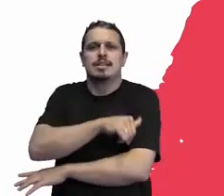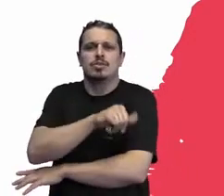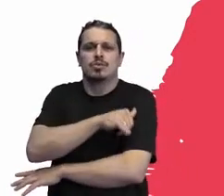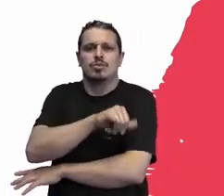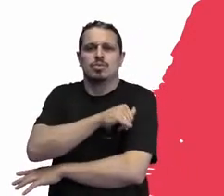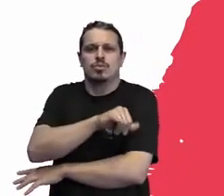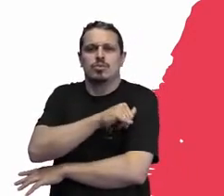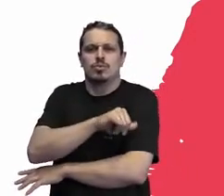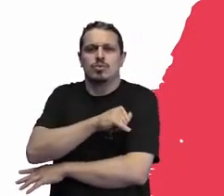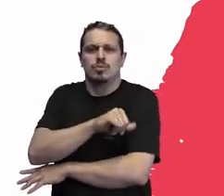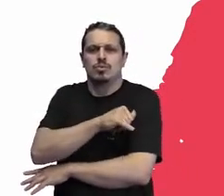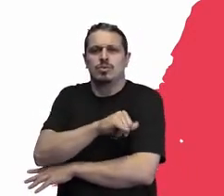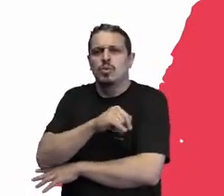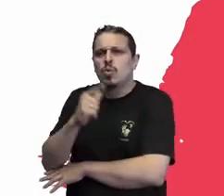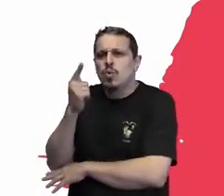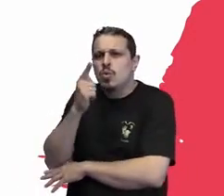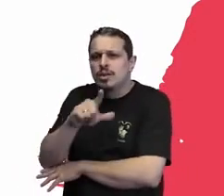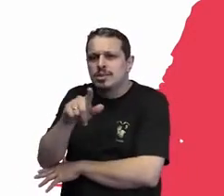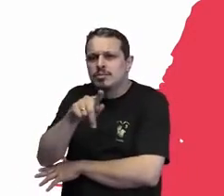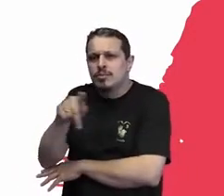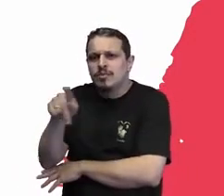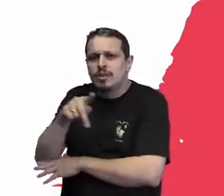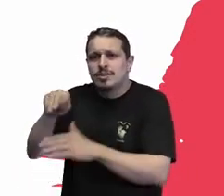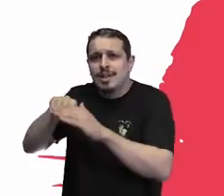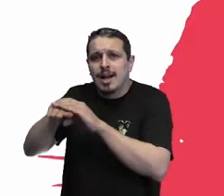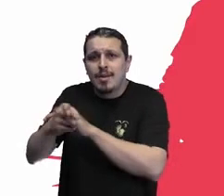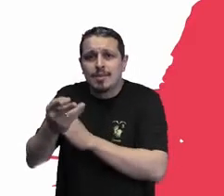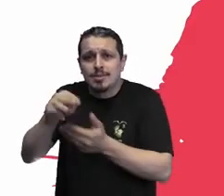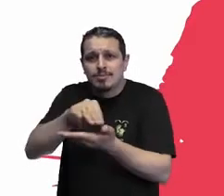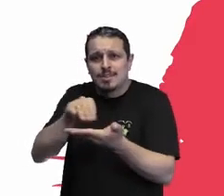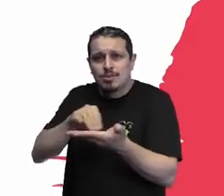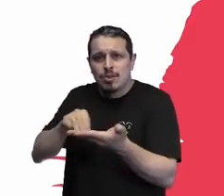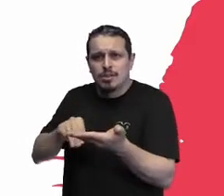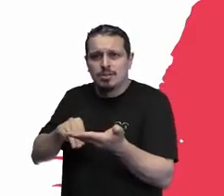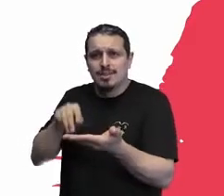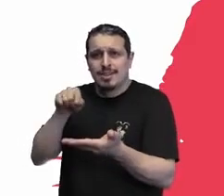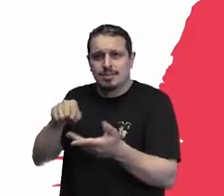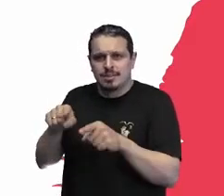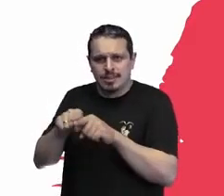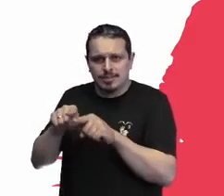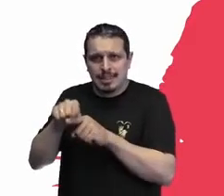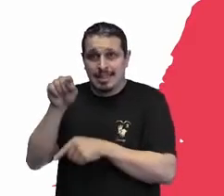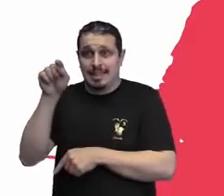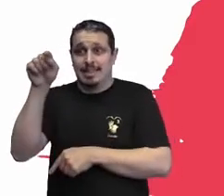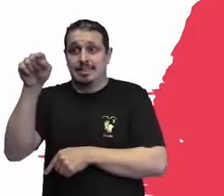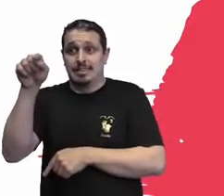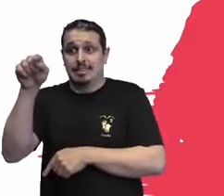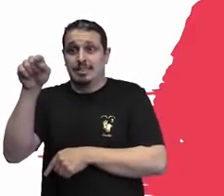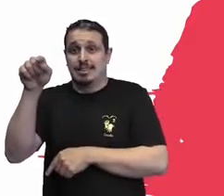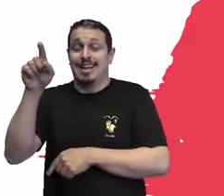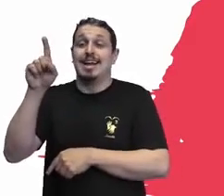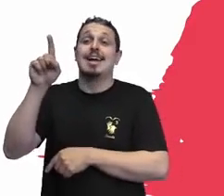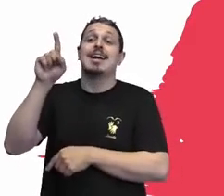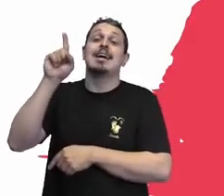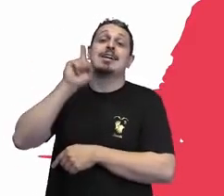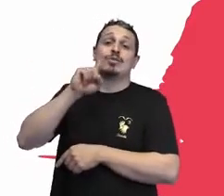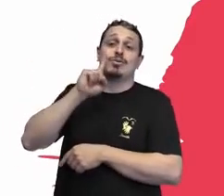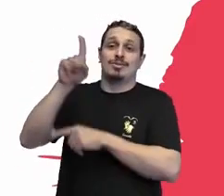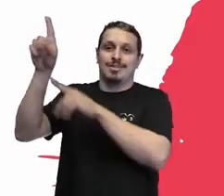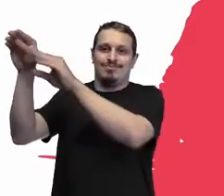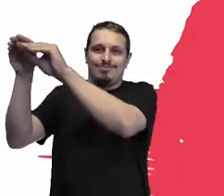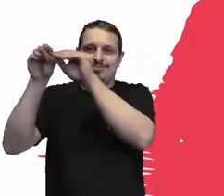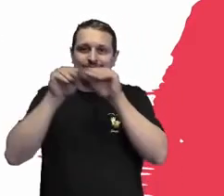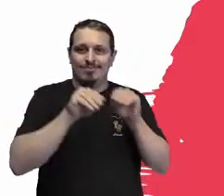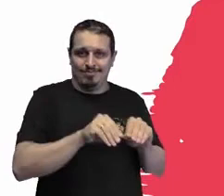adaptar toda essa metodologia, porque não é que funciona na Inglaterra, a gente traz para o Brasil e funciona da mesma maneira.